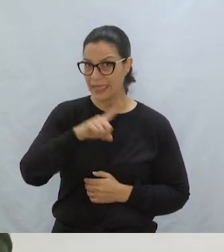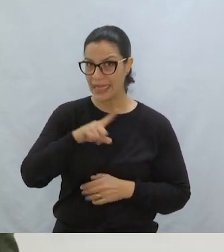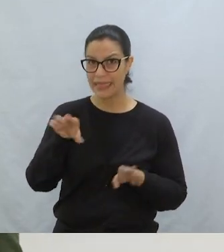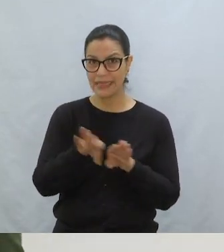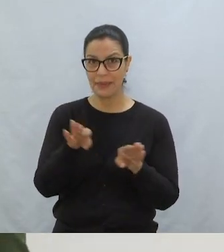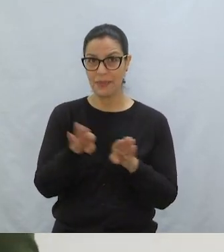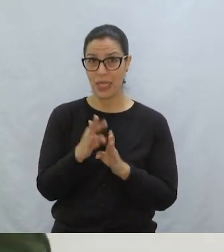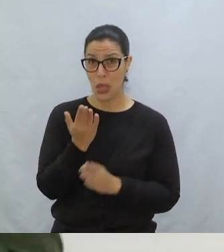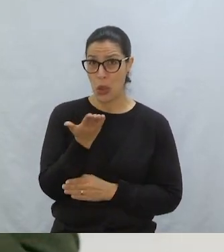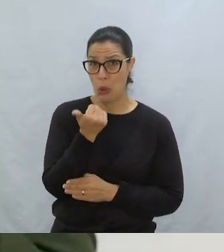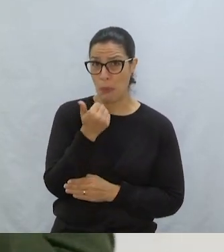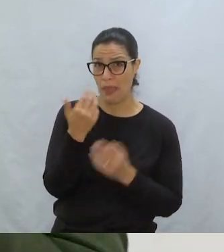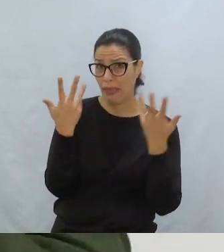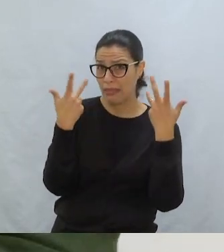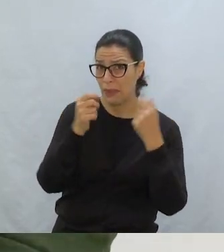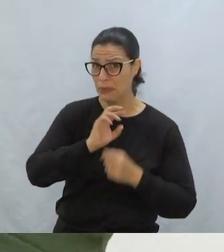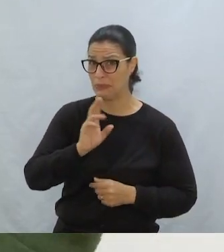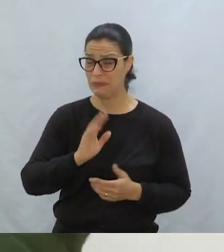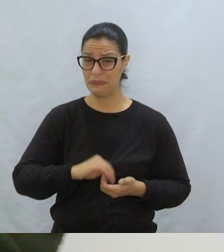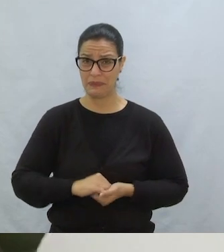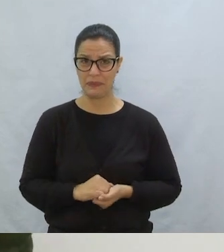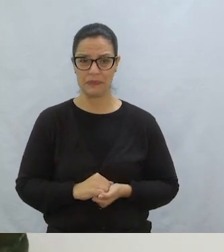se isso é uma ideia tão boa assim